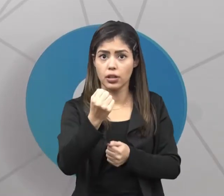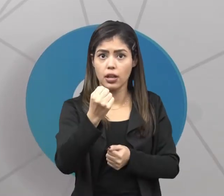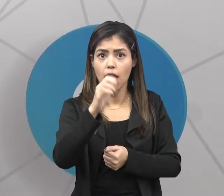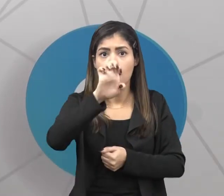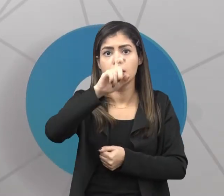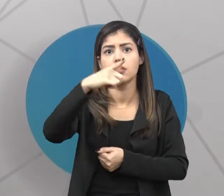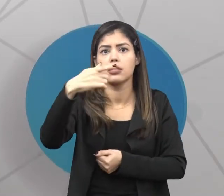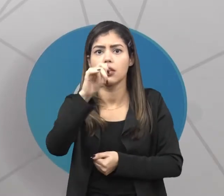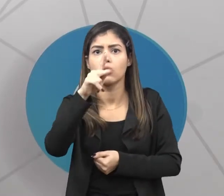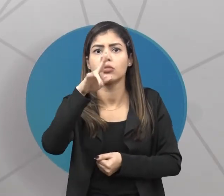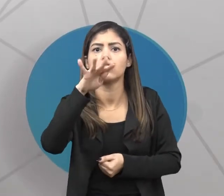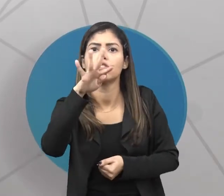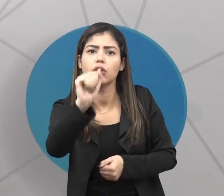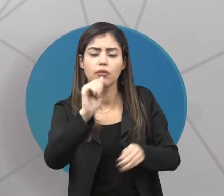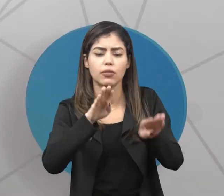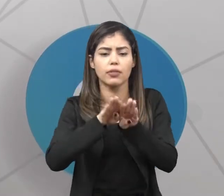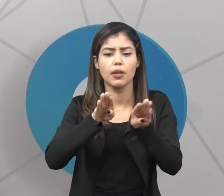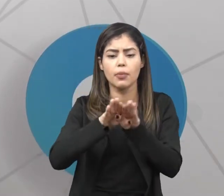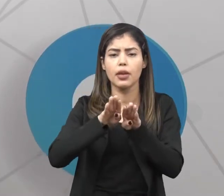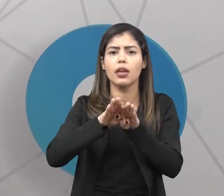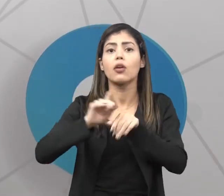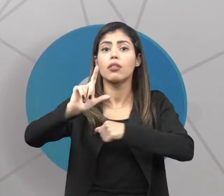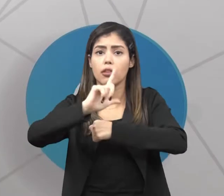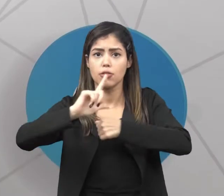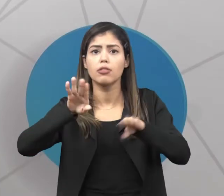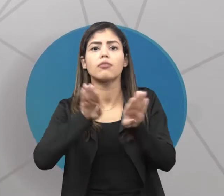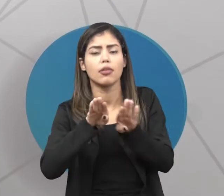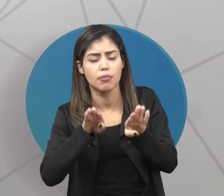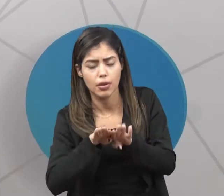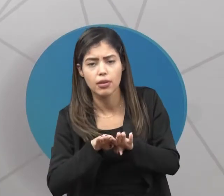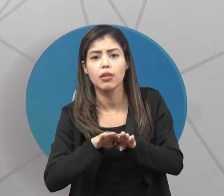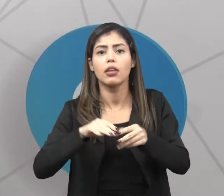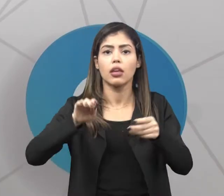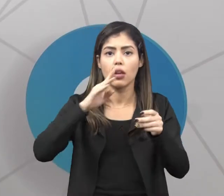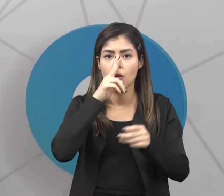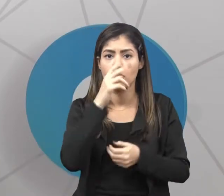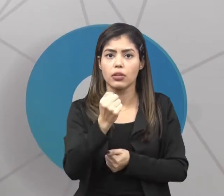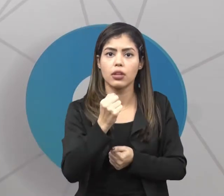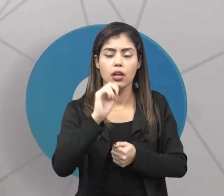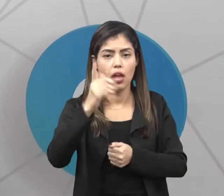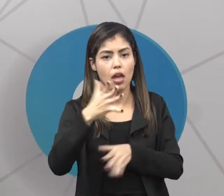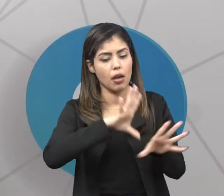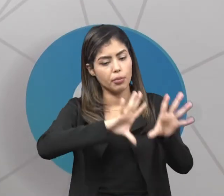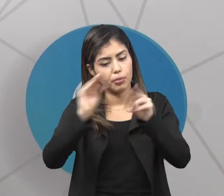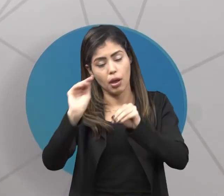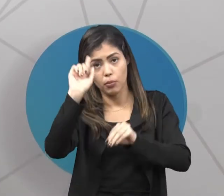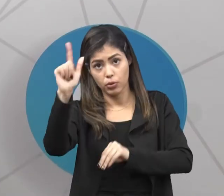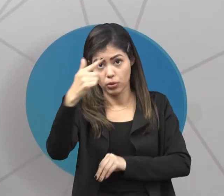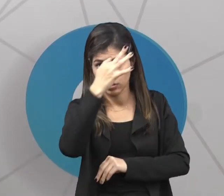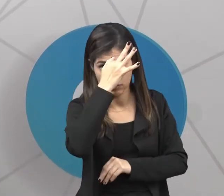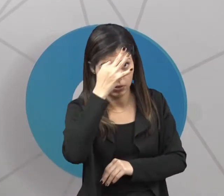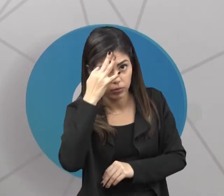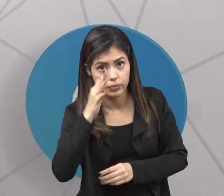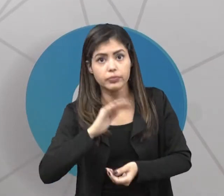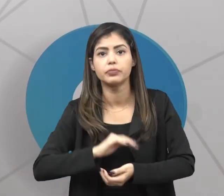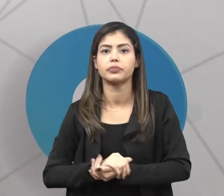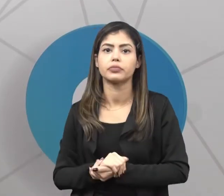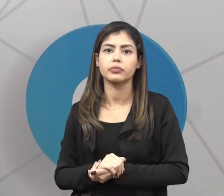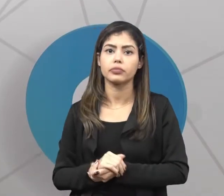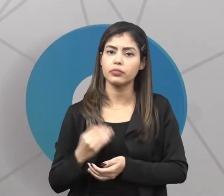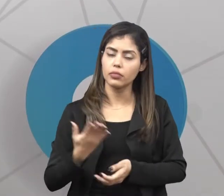e o poder legislativo, que depois essas ideias serão amadurecidas por outros filósofos. Vai